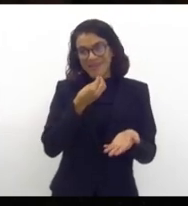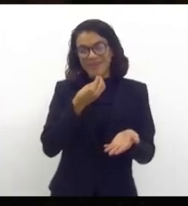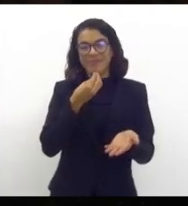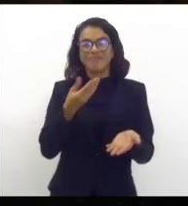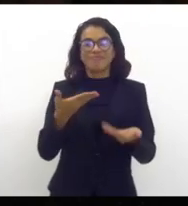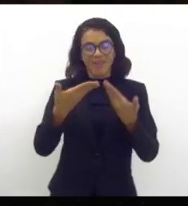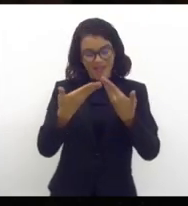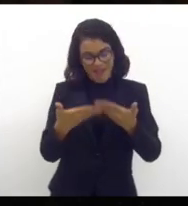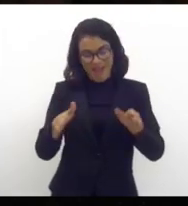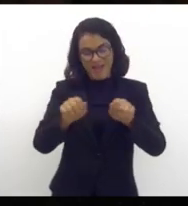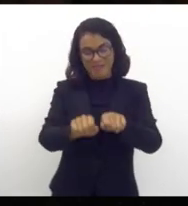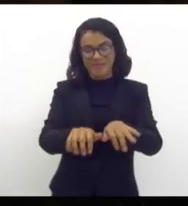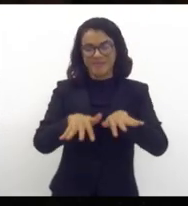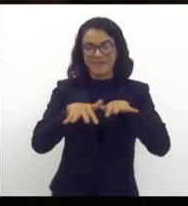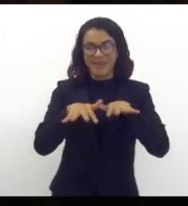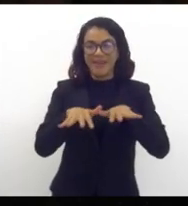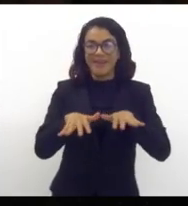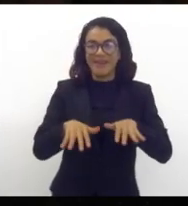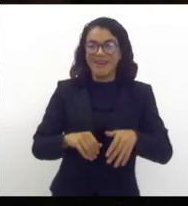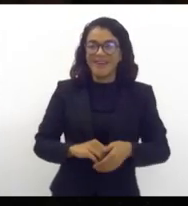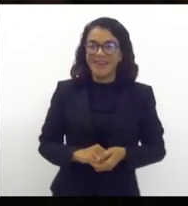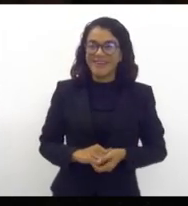abro aqui o expediente inicial.